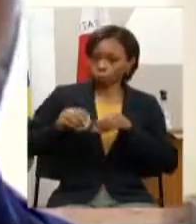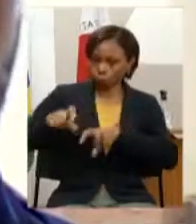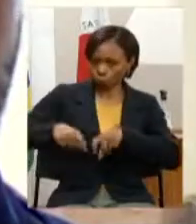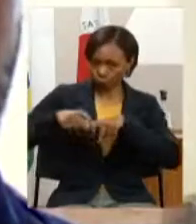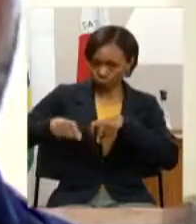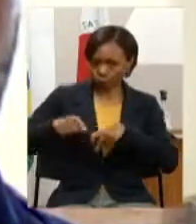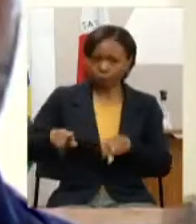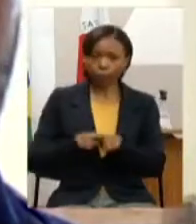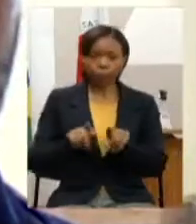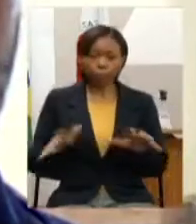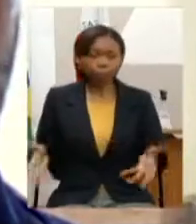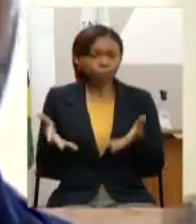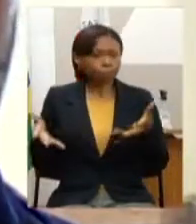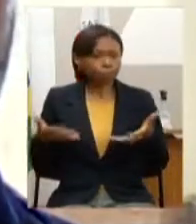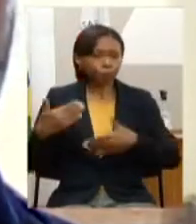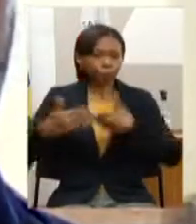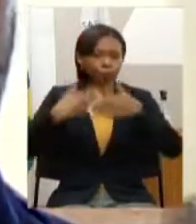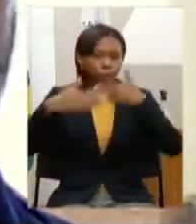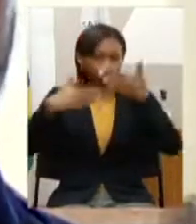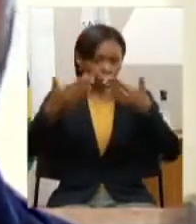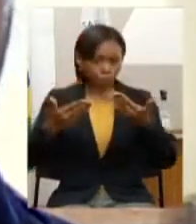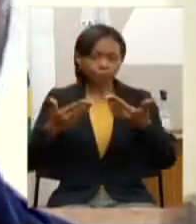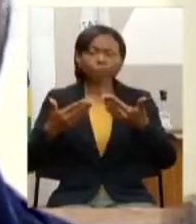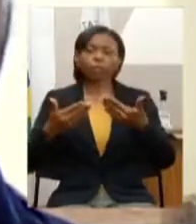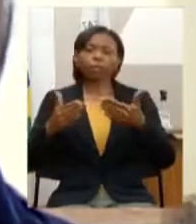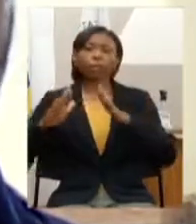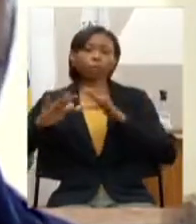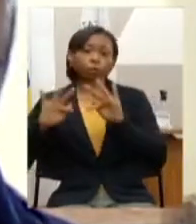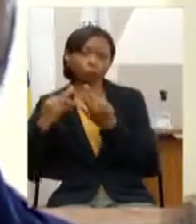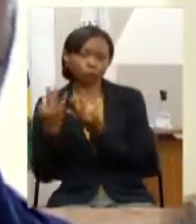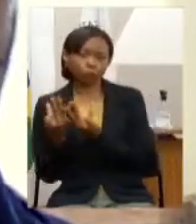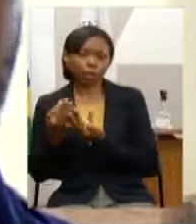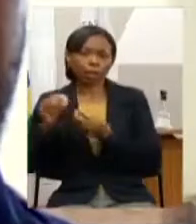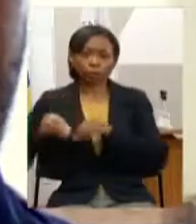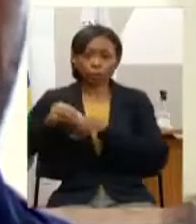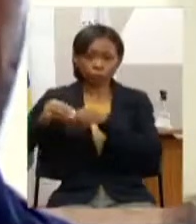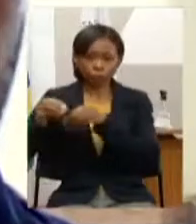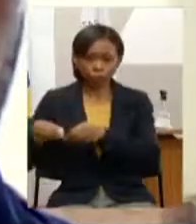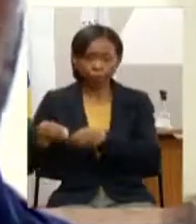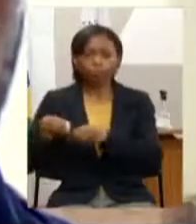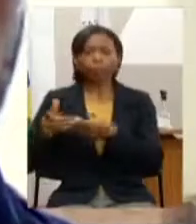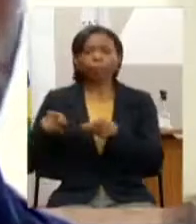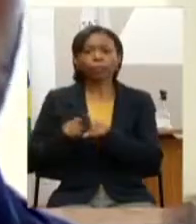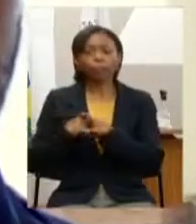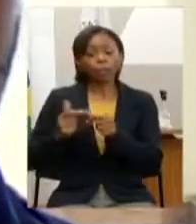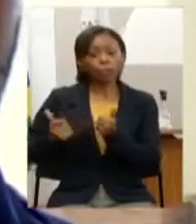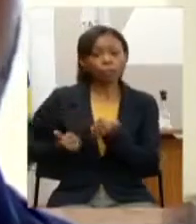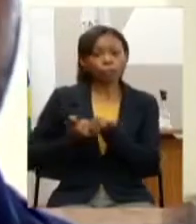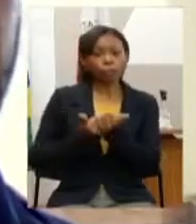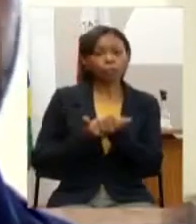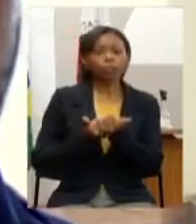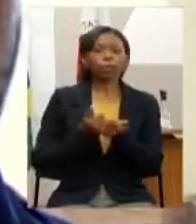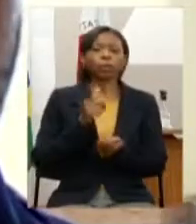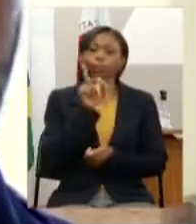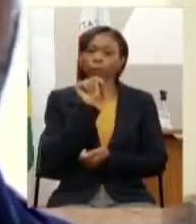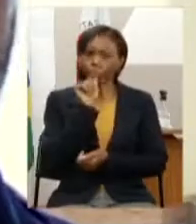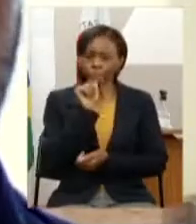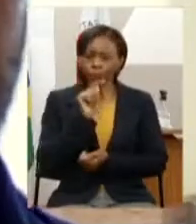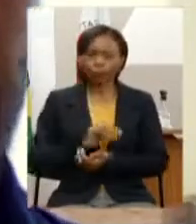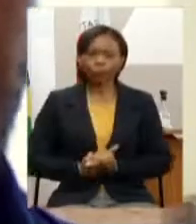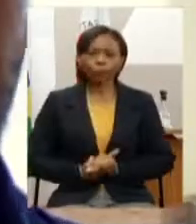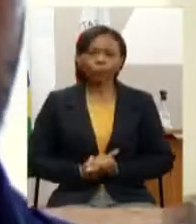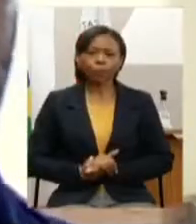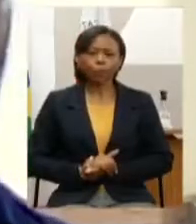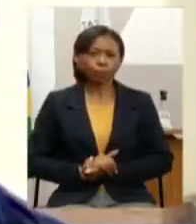organização da produção inclui o agroindústria familiar agricultura familiar abastecimento público de água agora vamos